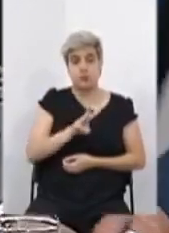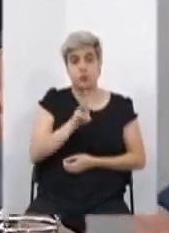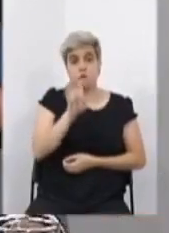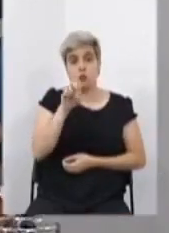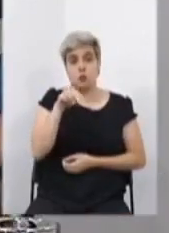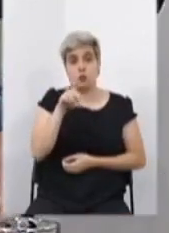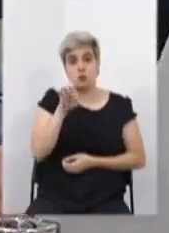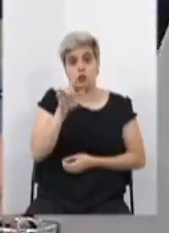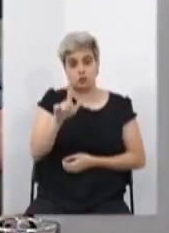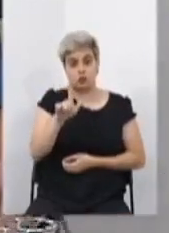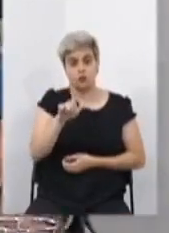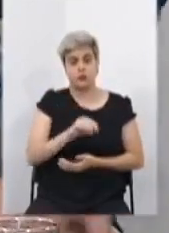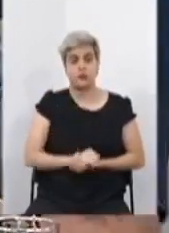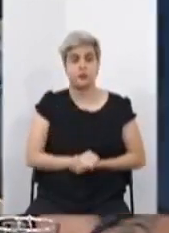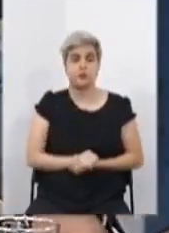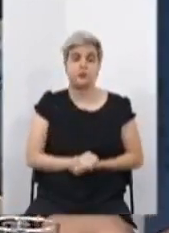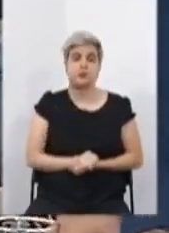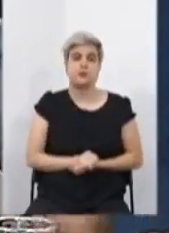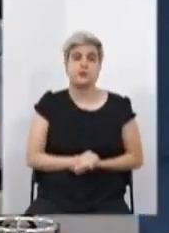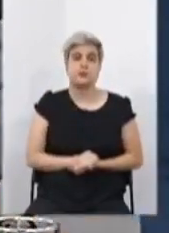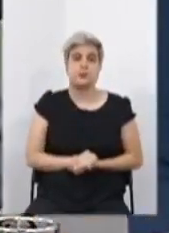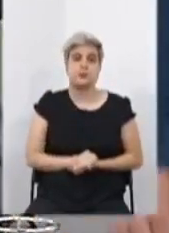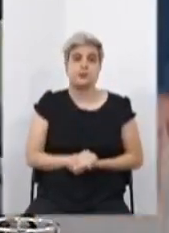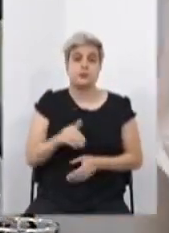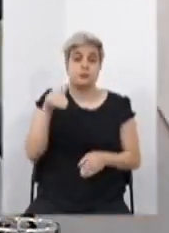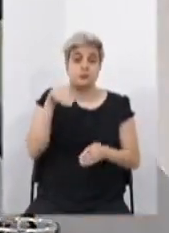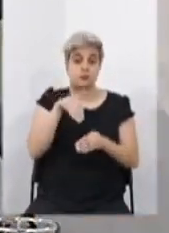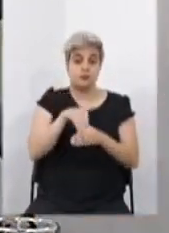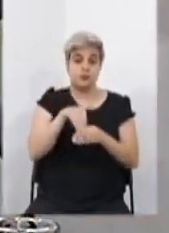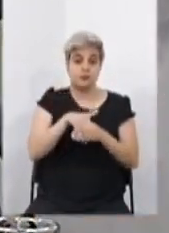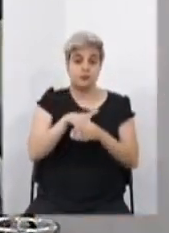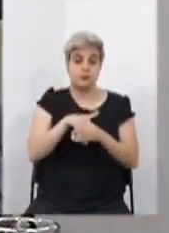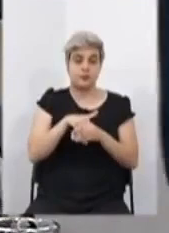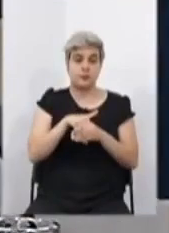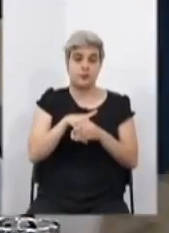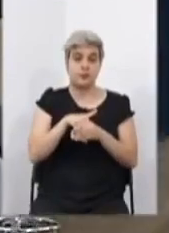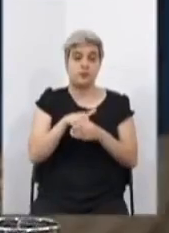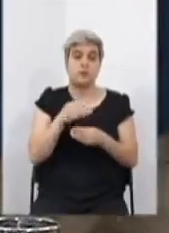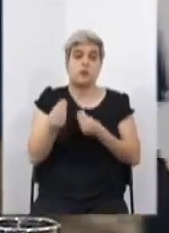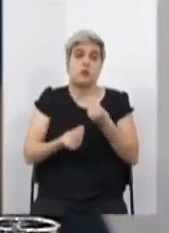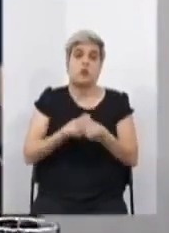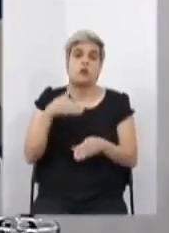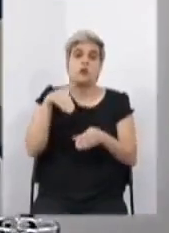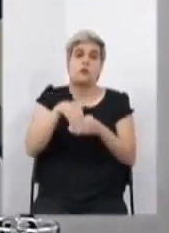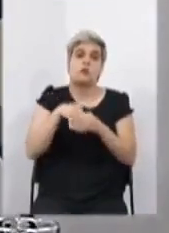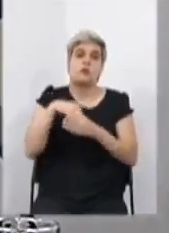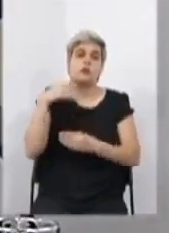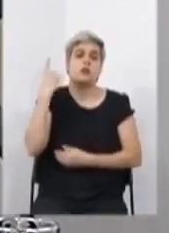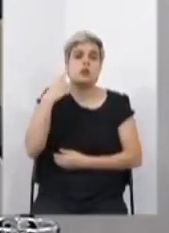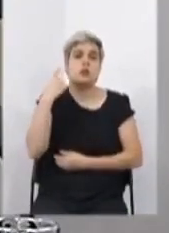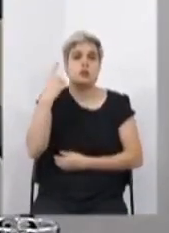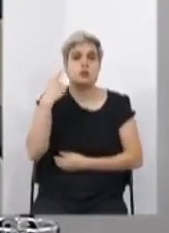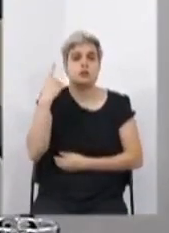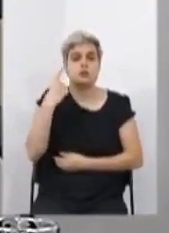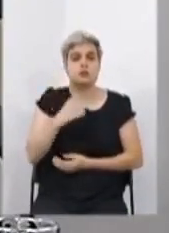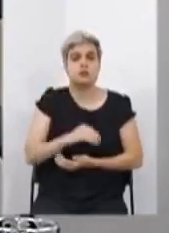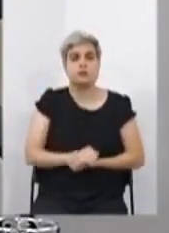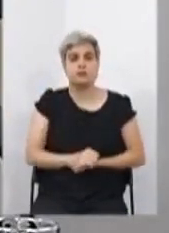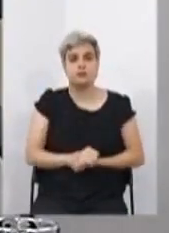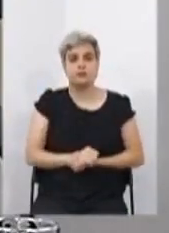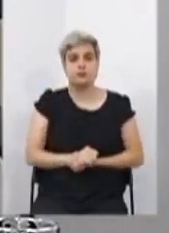Mesquita. Em votação, como vota o deputado Duarte Bechir?